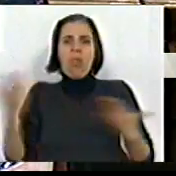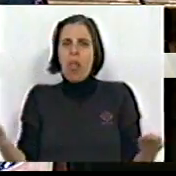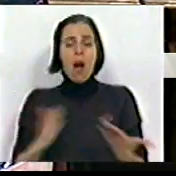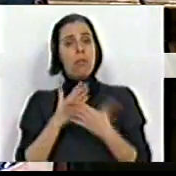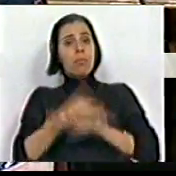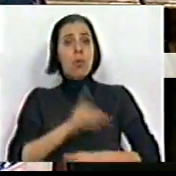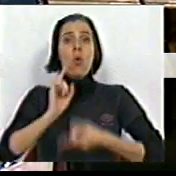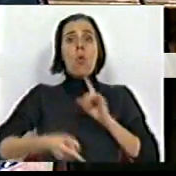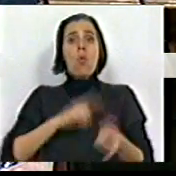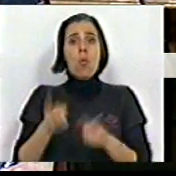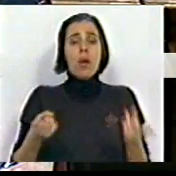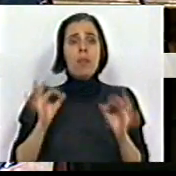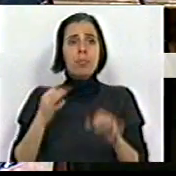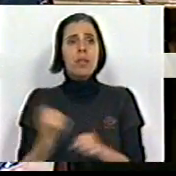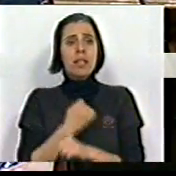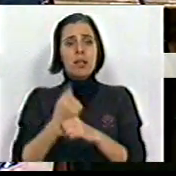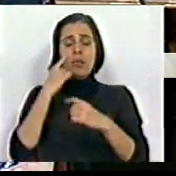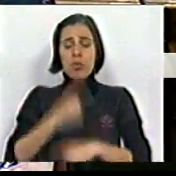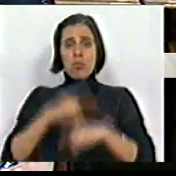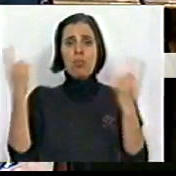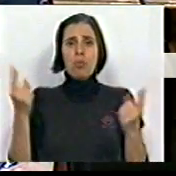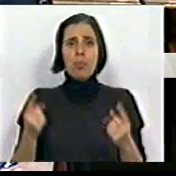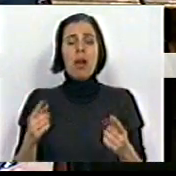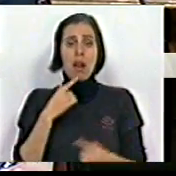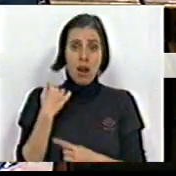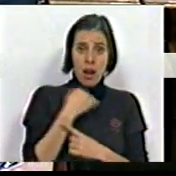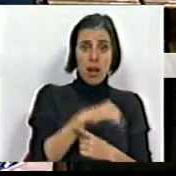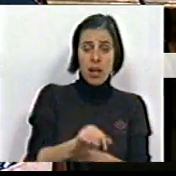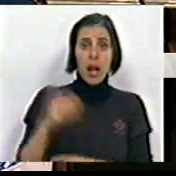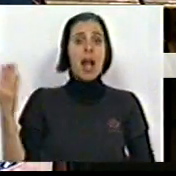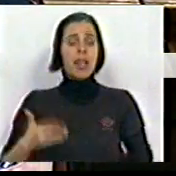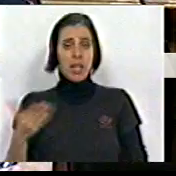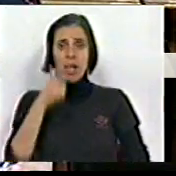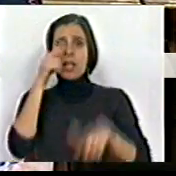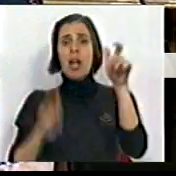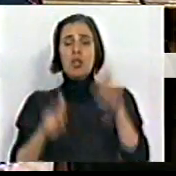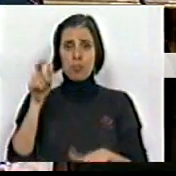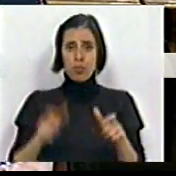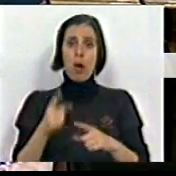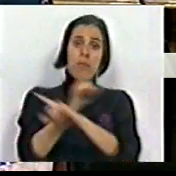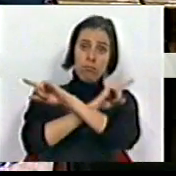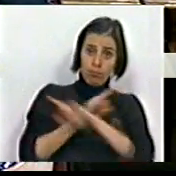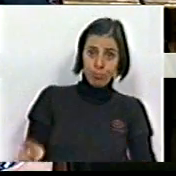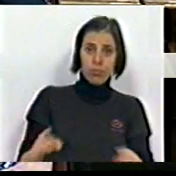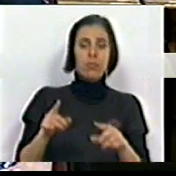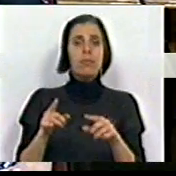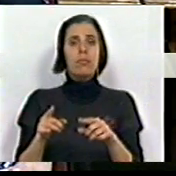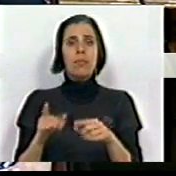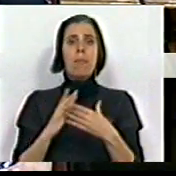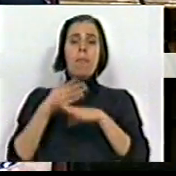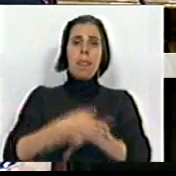àquilo que são serviços públicos. Negar direitos aos cidadãos e impedi-los de